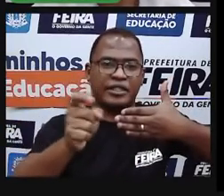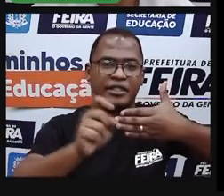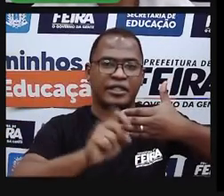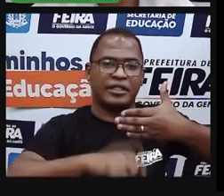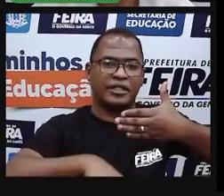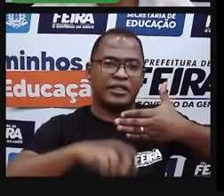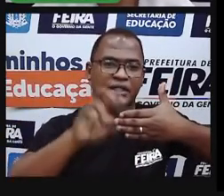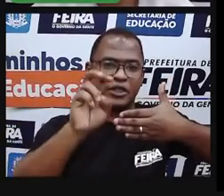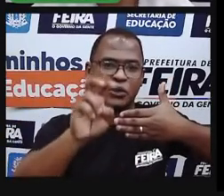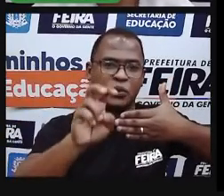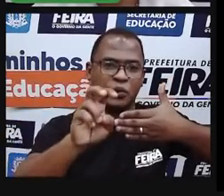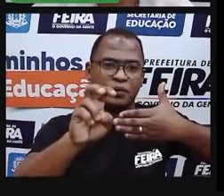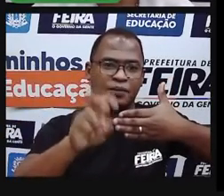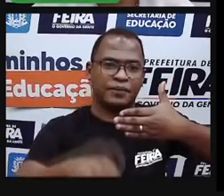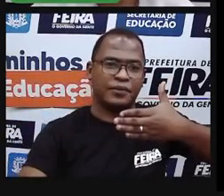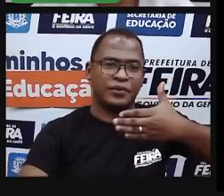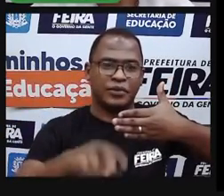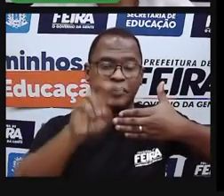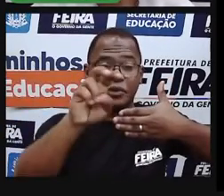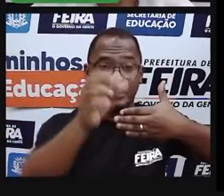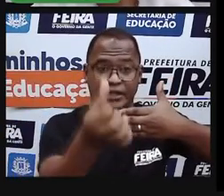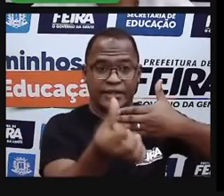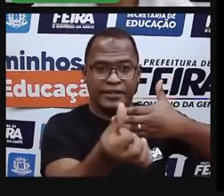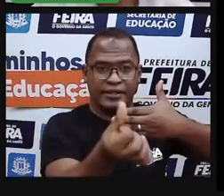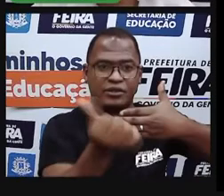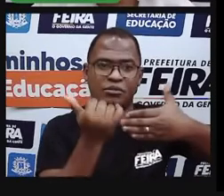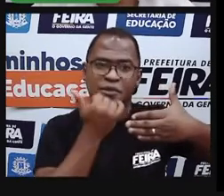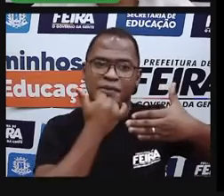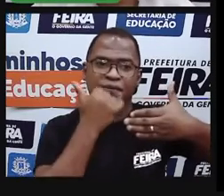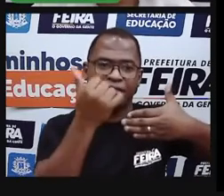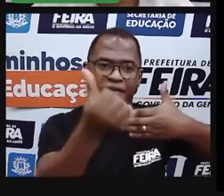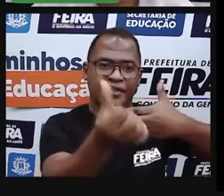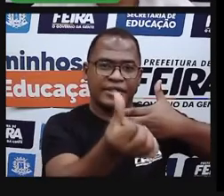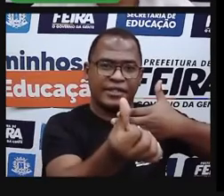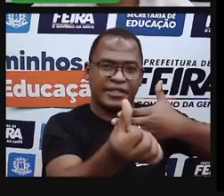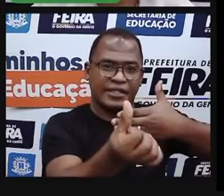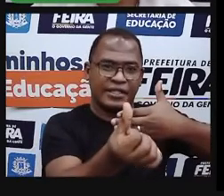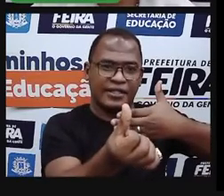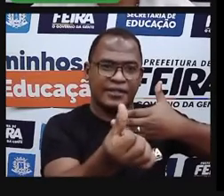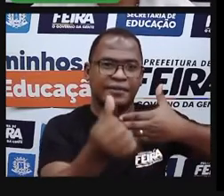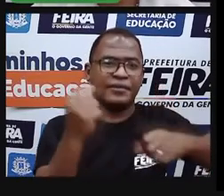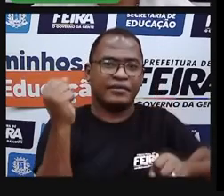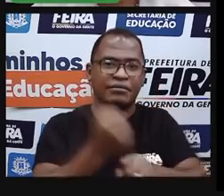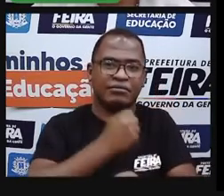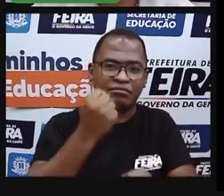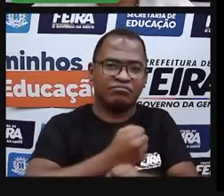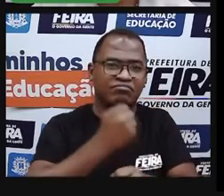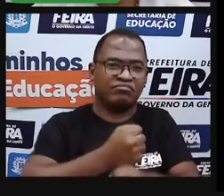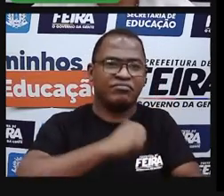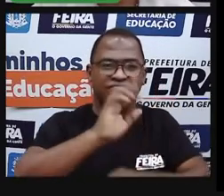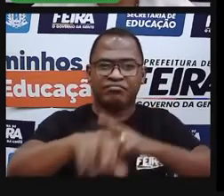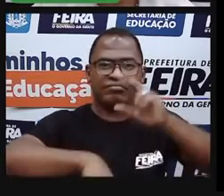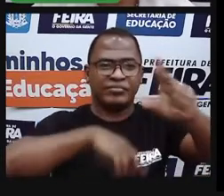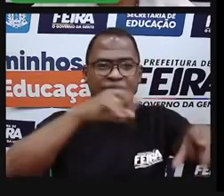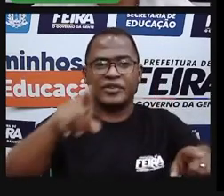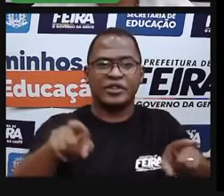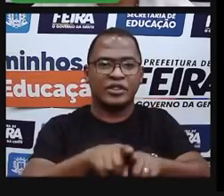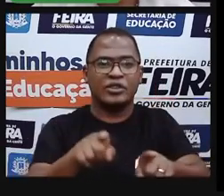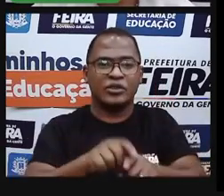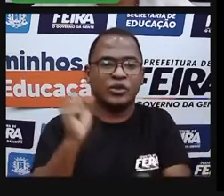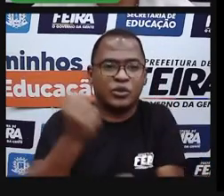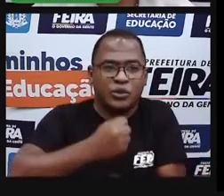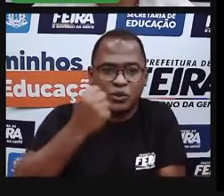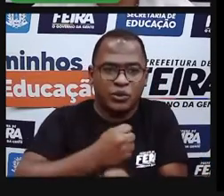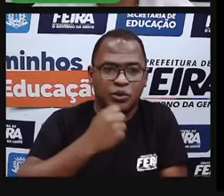Olha só, esse é o bairro de... O Feira 6. Casas em construção. Esse é o Conjunto Habitacional Feira